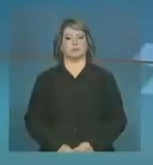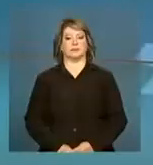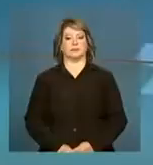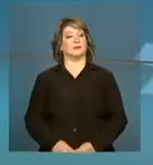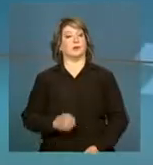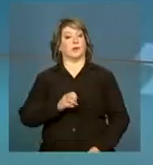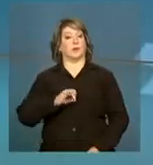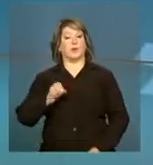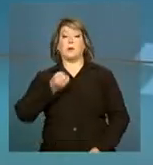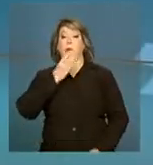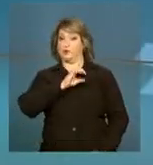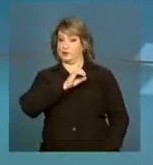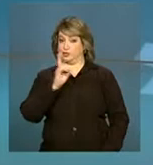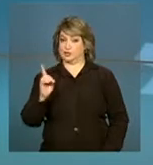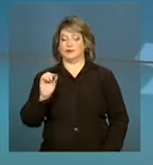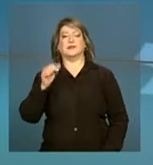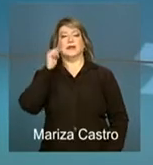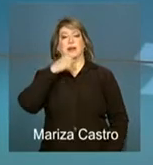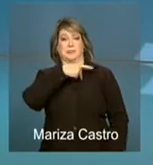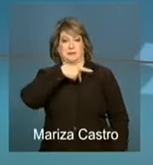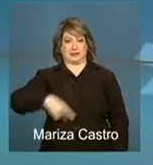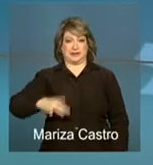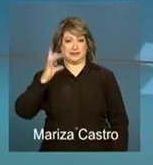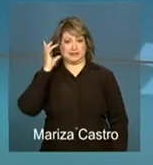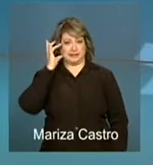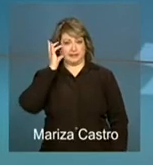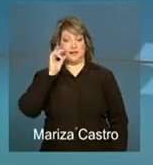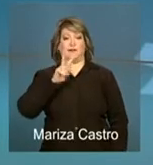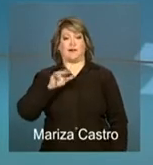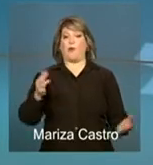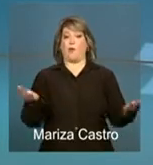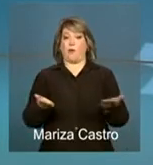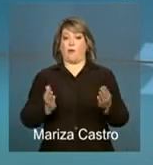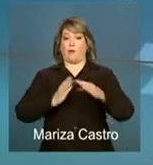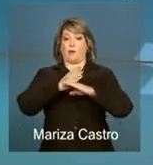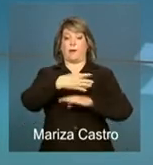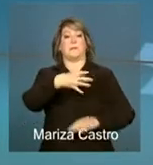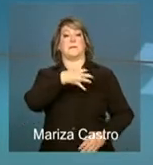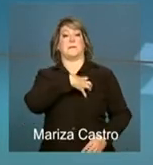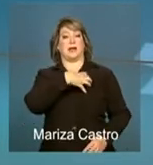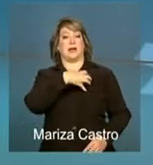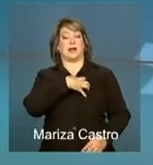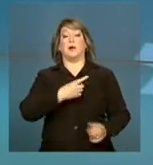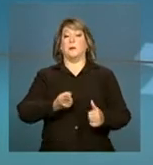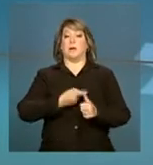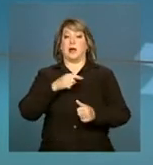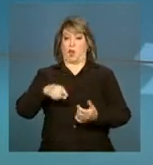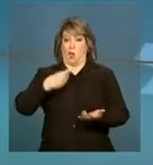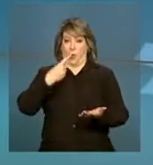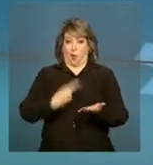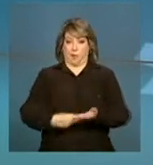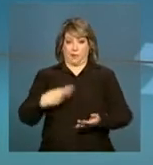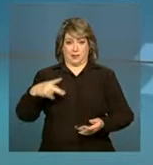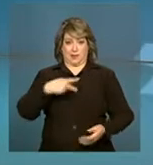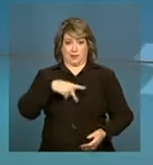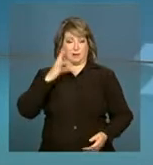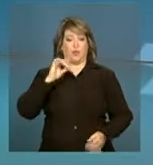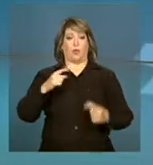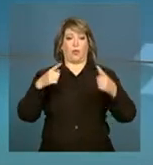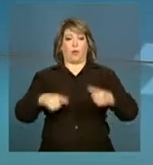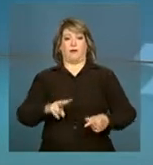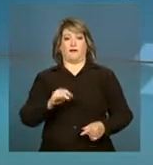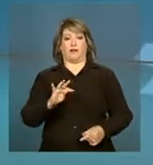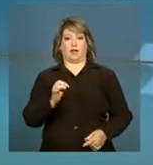Olá, bom dia. A presidenta Dilma Rousseff vai hoje à Bahia. O primeiro compromisso dela é em Vitória da